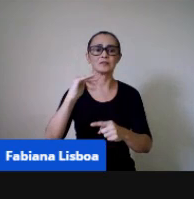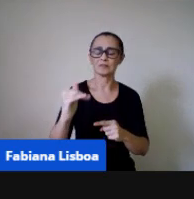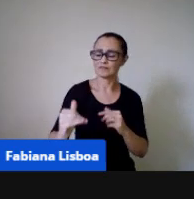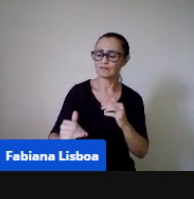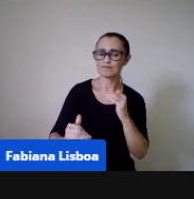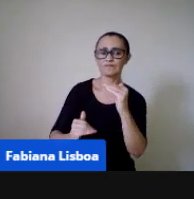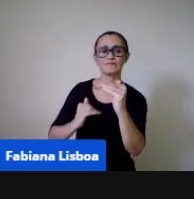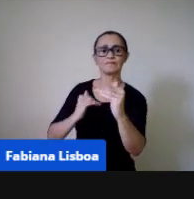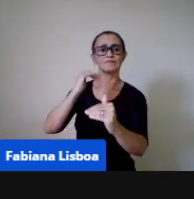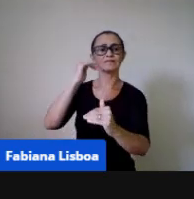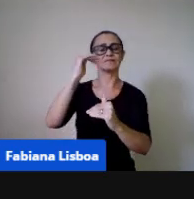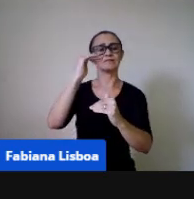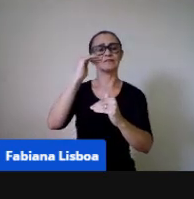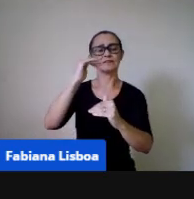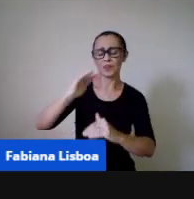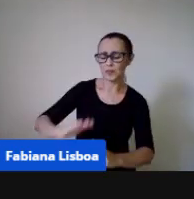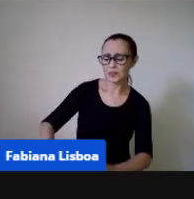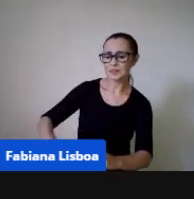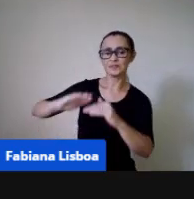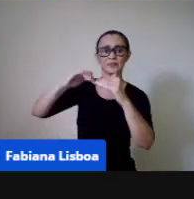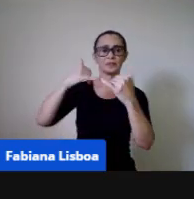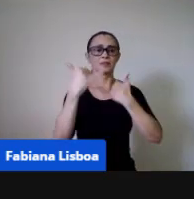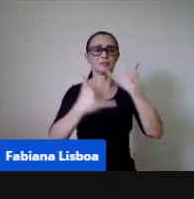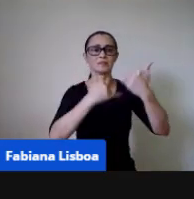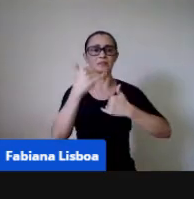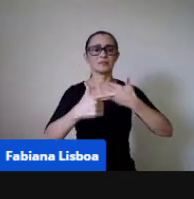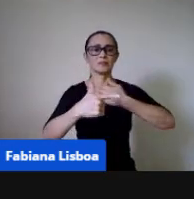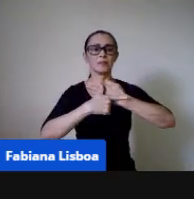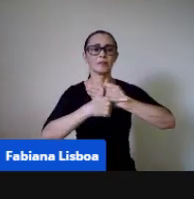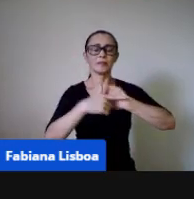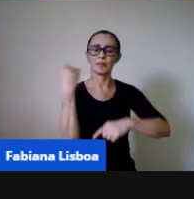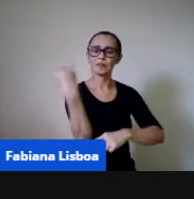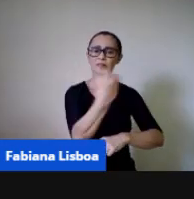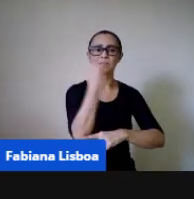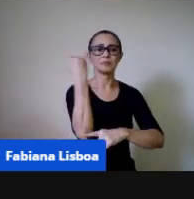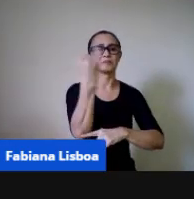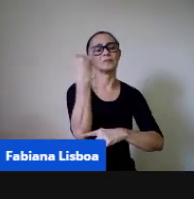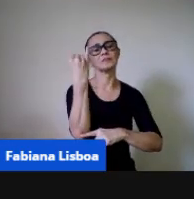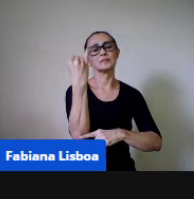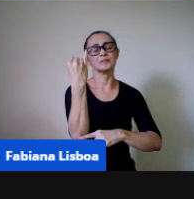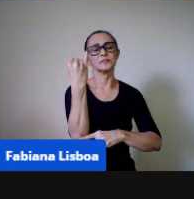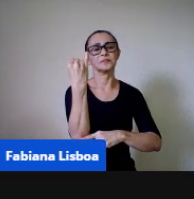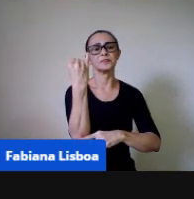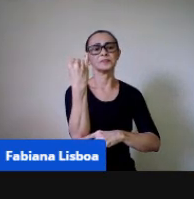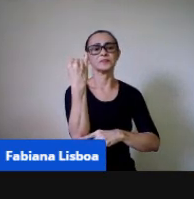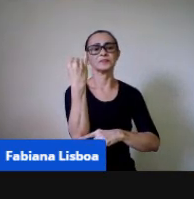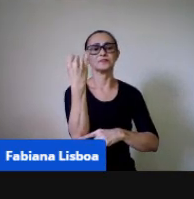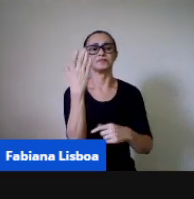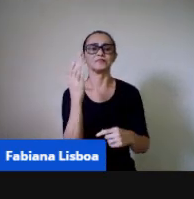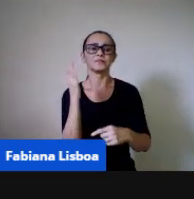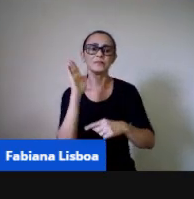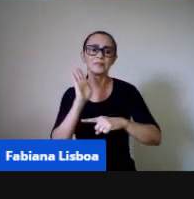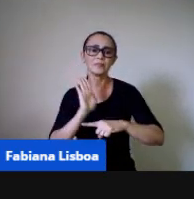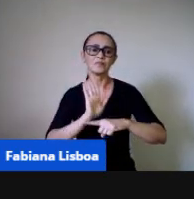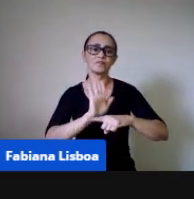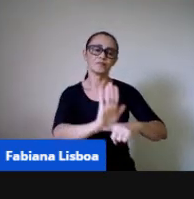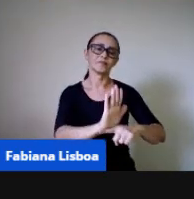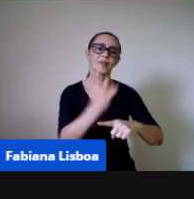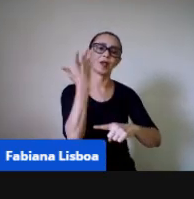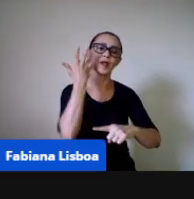pequenas, e as brincadeiras têm um papel fundamental aqui, né, que elas contribuem imensamente para as crianças